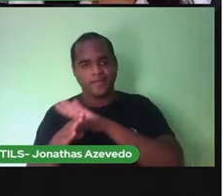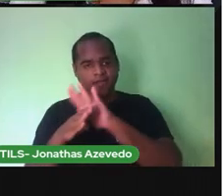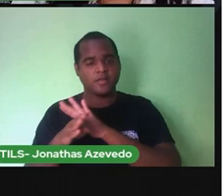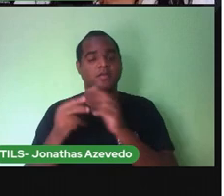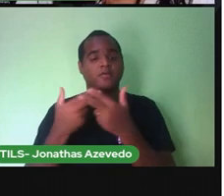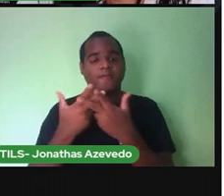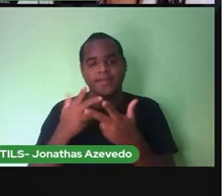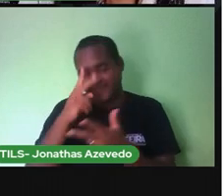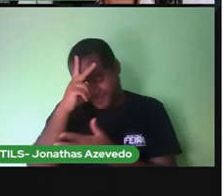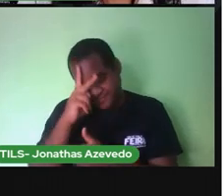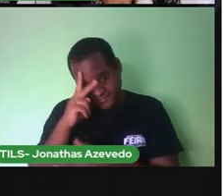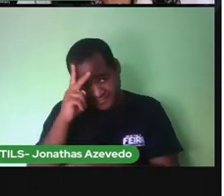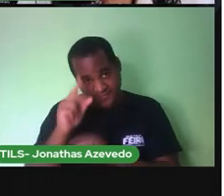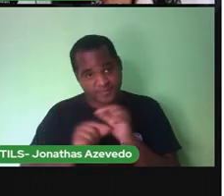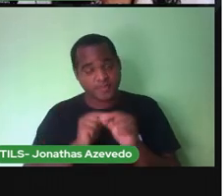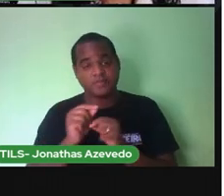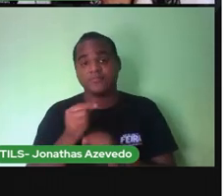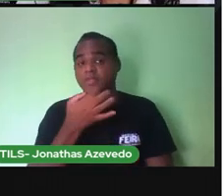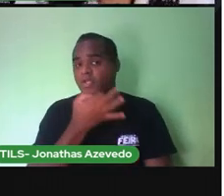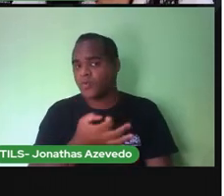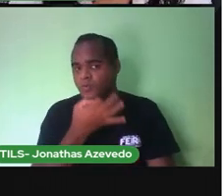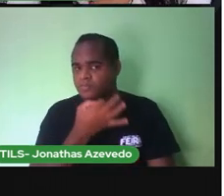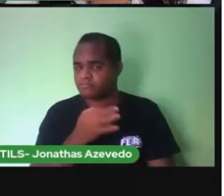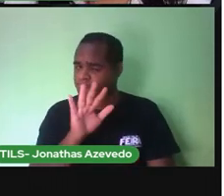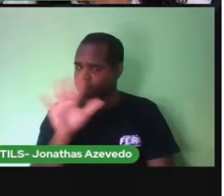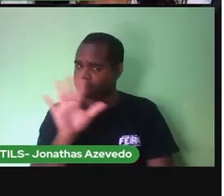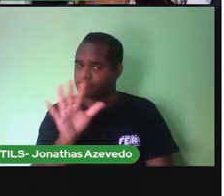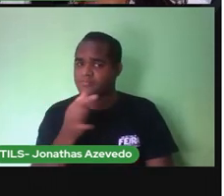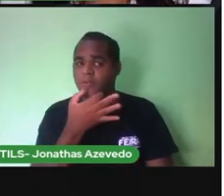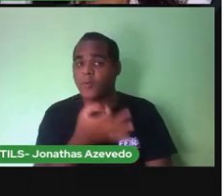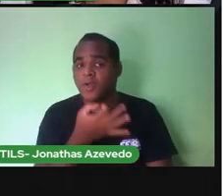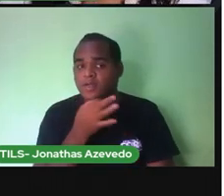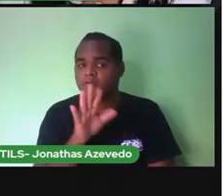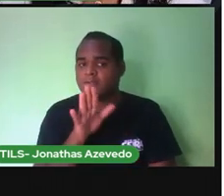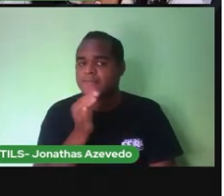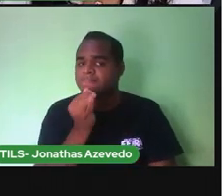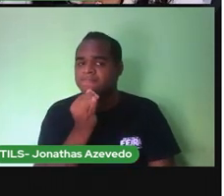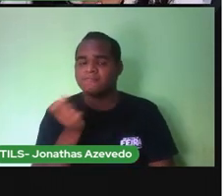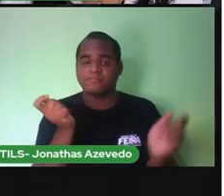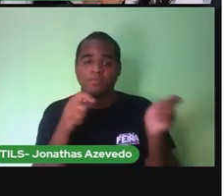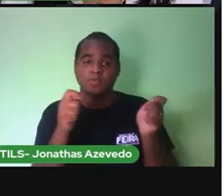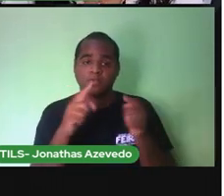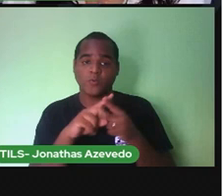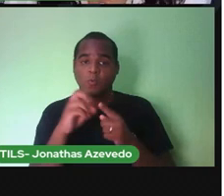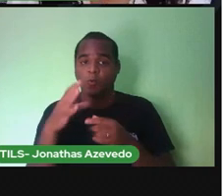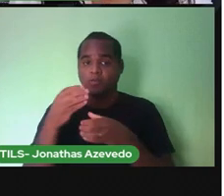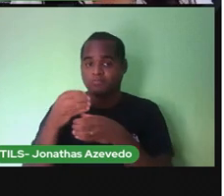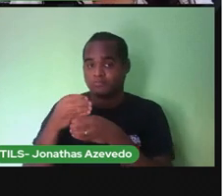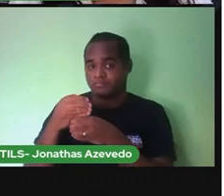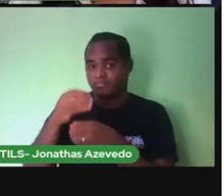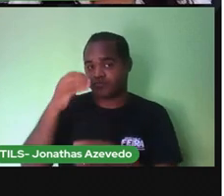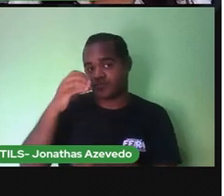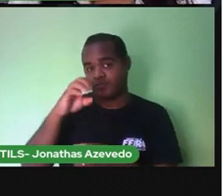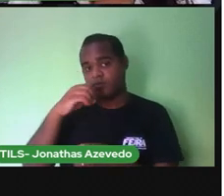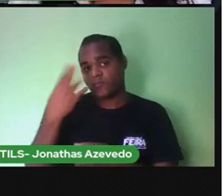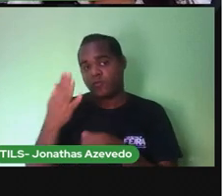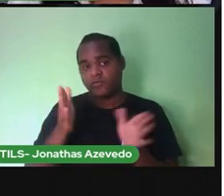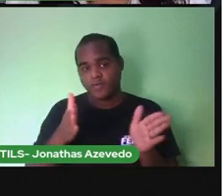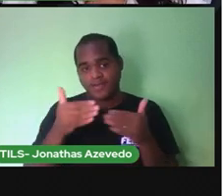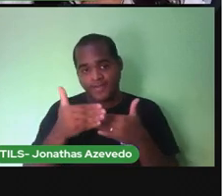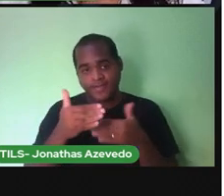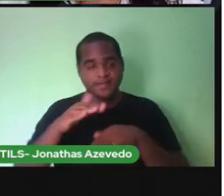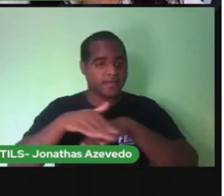eu tenho uma sugestão para você que tal você pegar ou uma garrafinha ou uma caixinha de